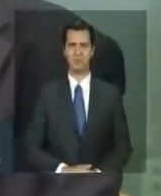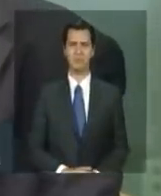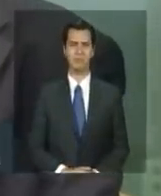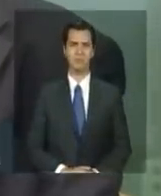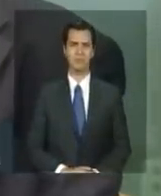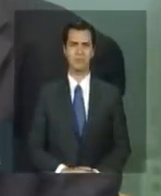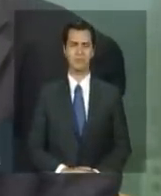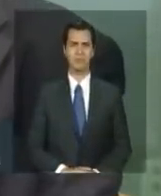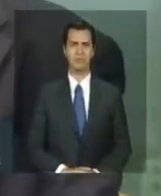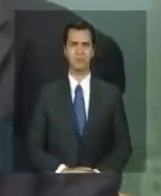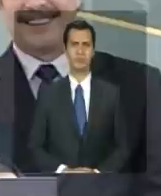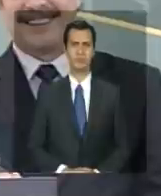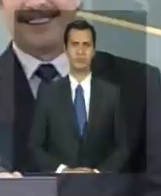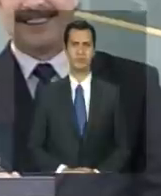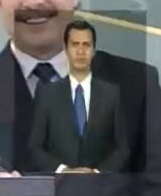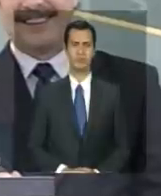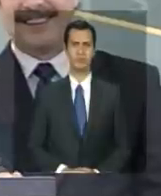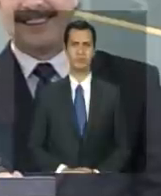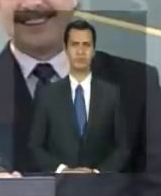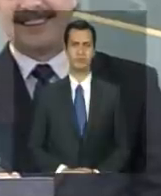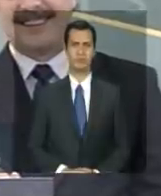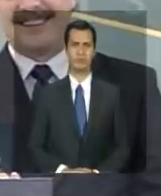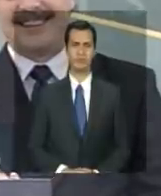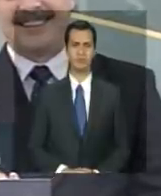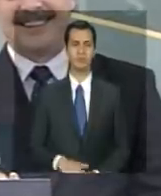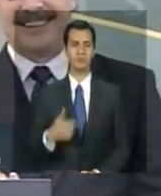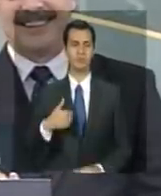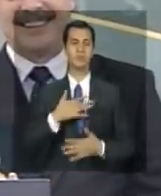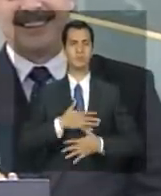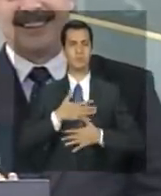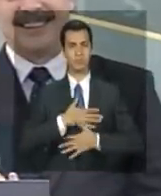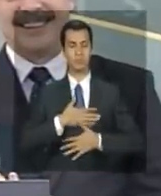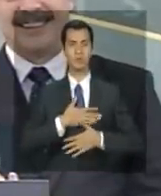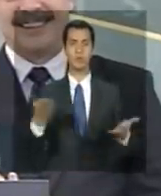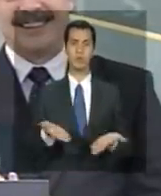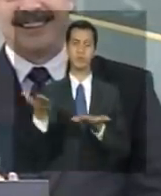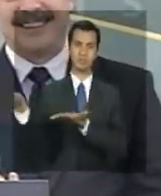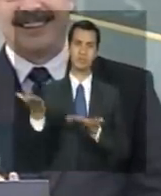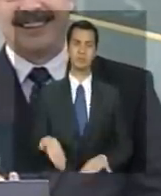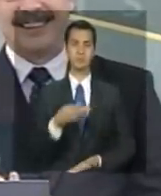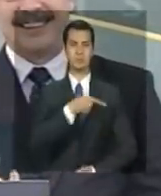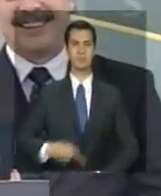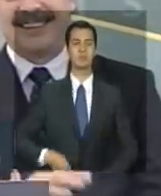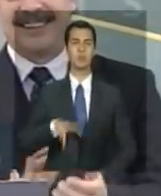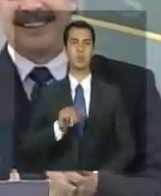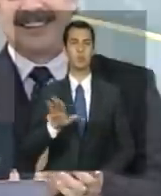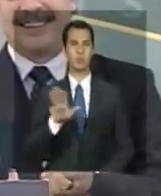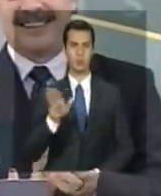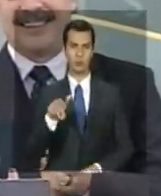Bom, então, eu queria dizer para vocês que, para mim, é uma honra receber o presidente Lula aqui.